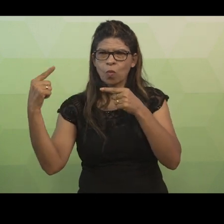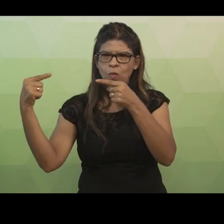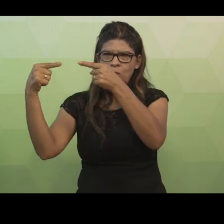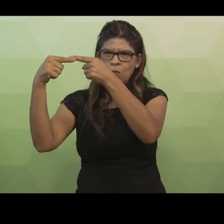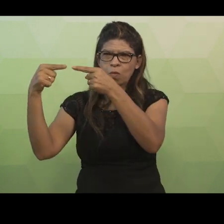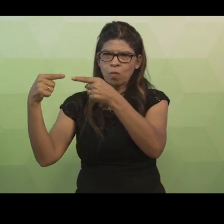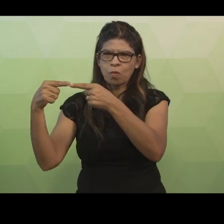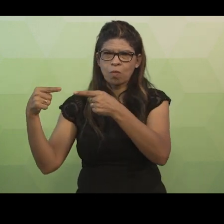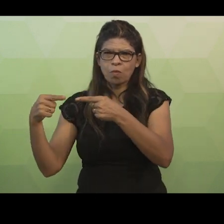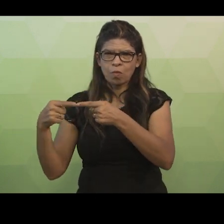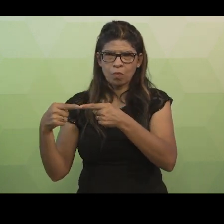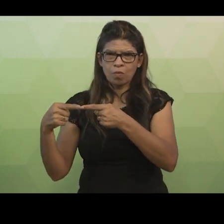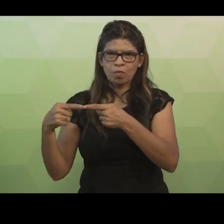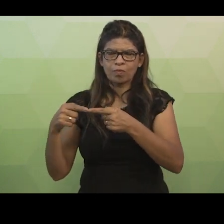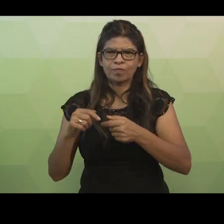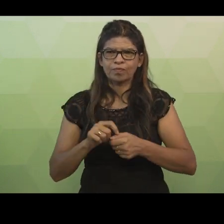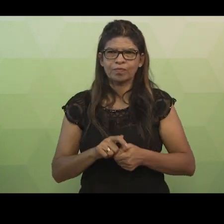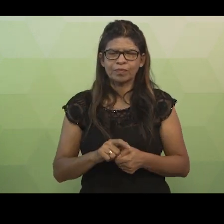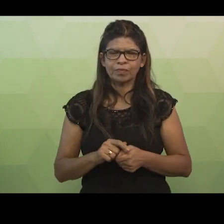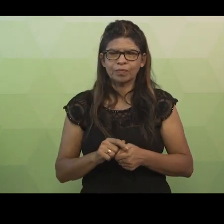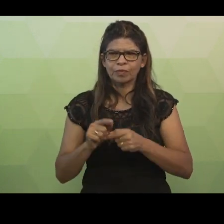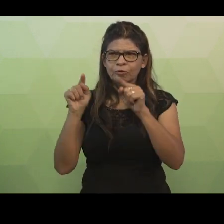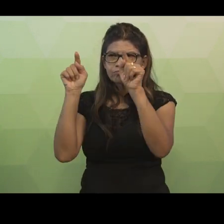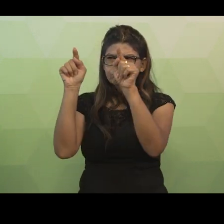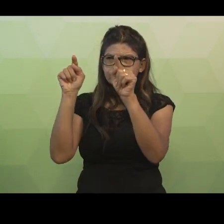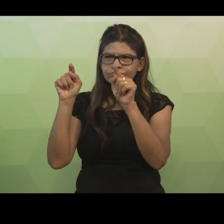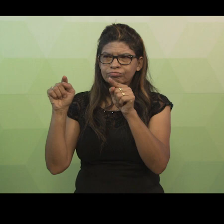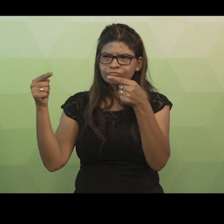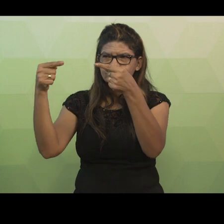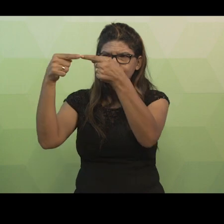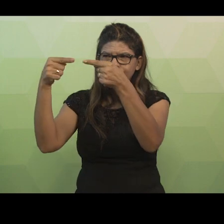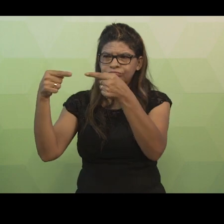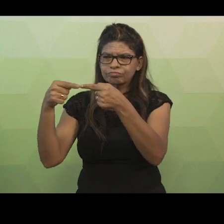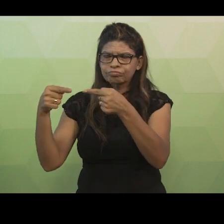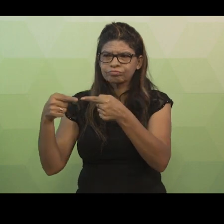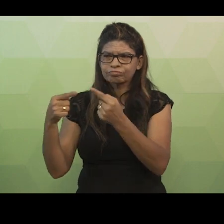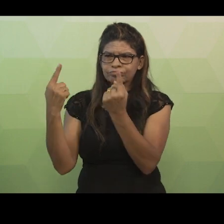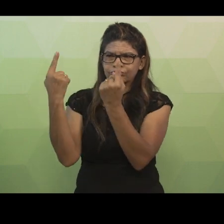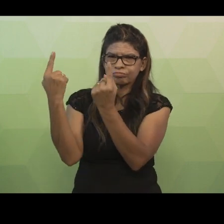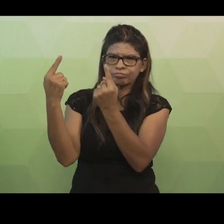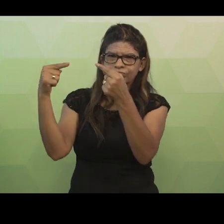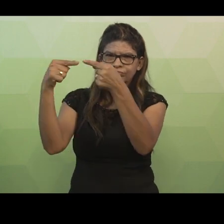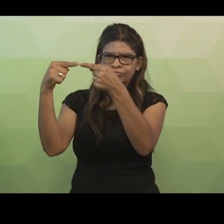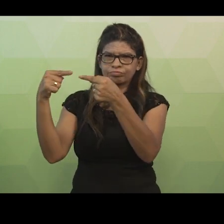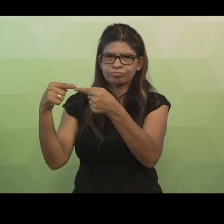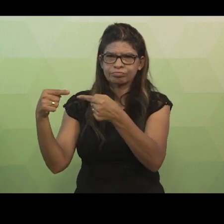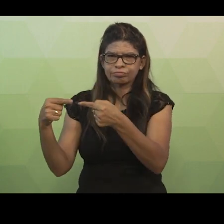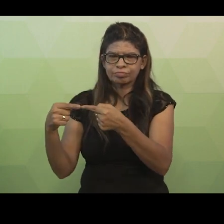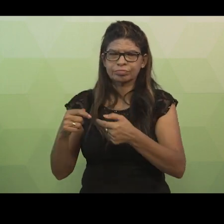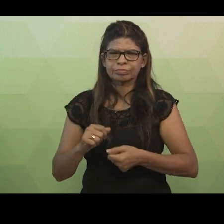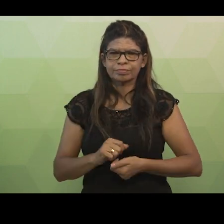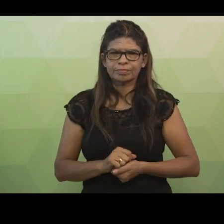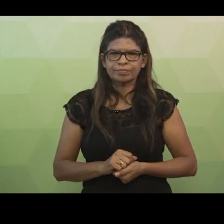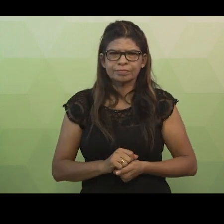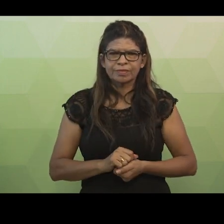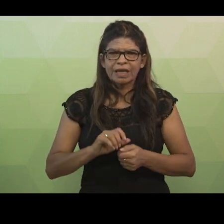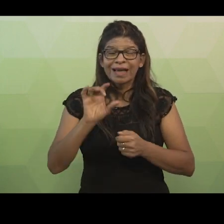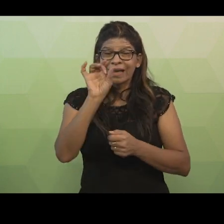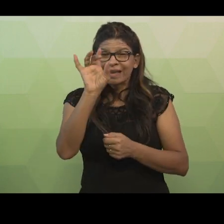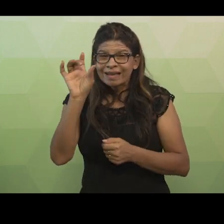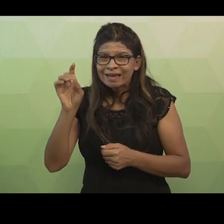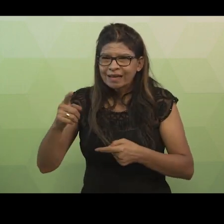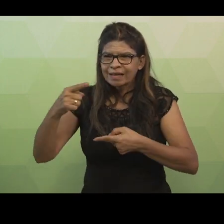pelo número 1, seguido de dois pontos e outro número 1. Neste caso, cada elemento pode